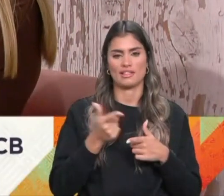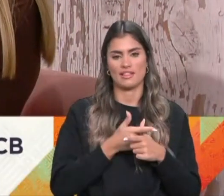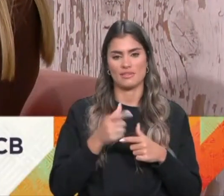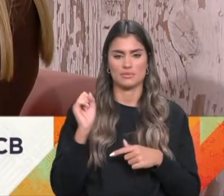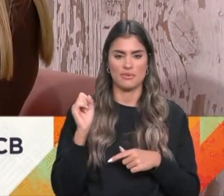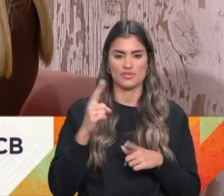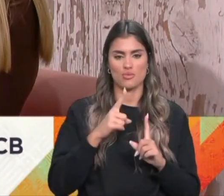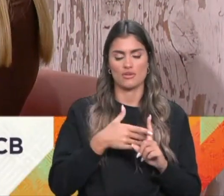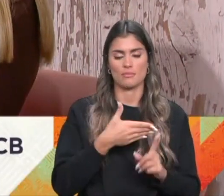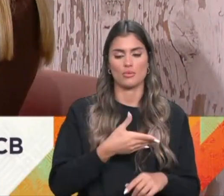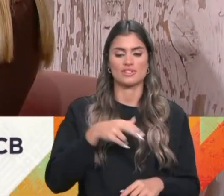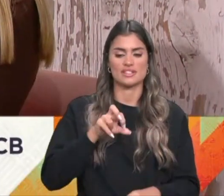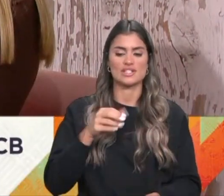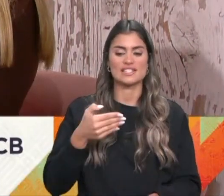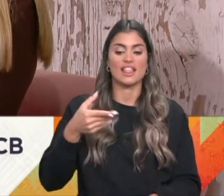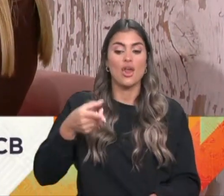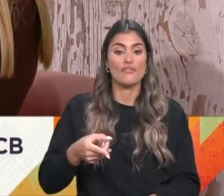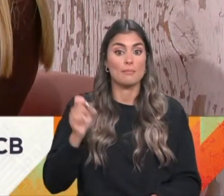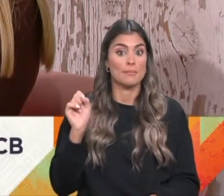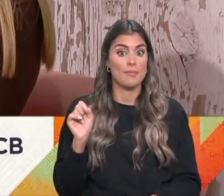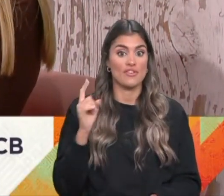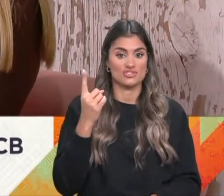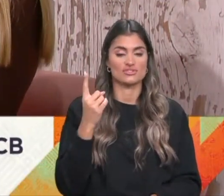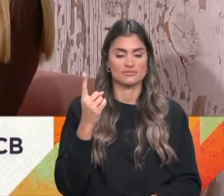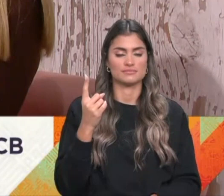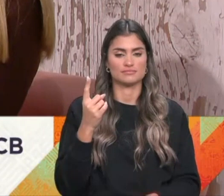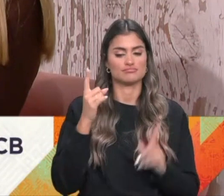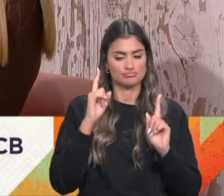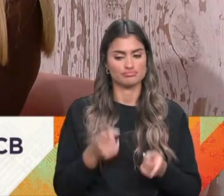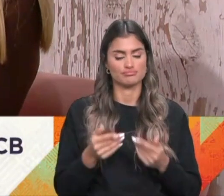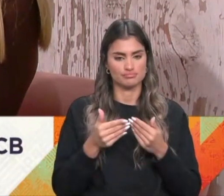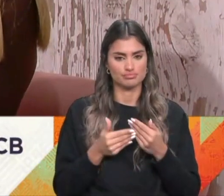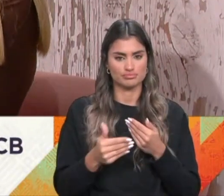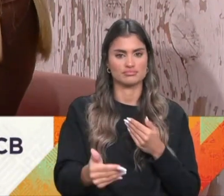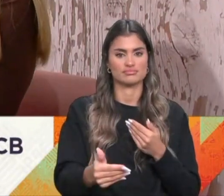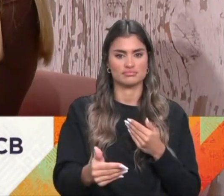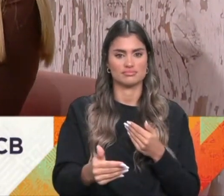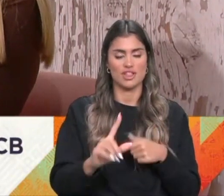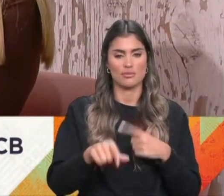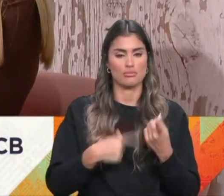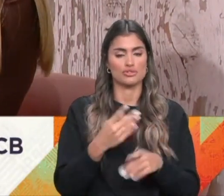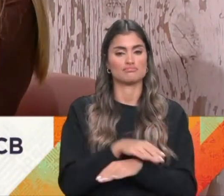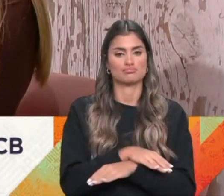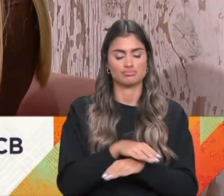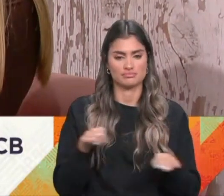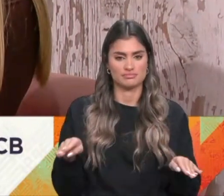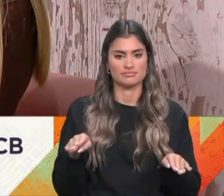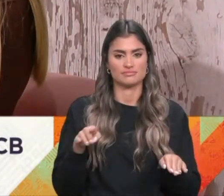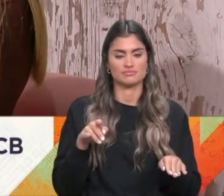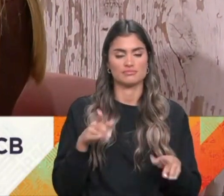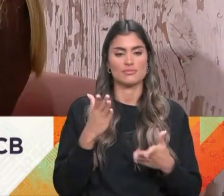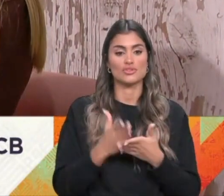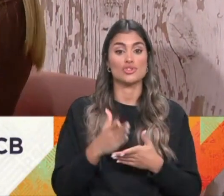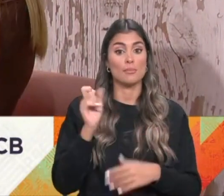1879, foi estreada e depois nunca mais se fez. Só teve a